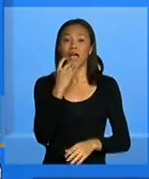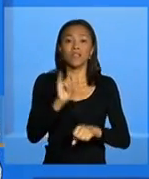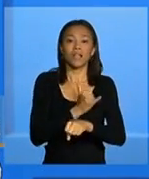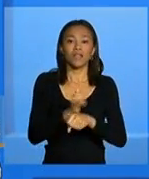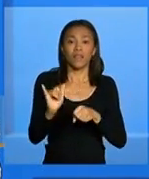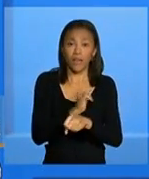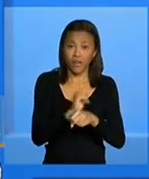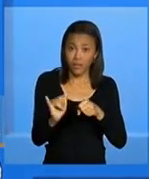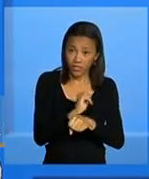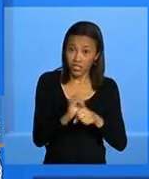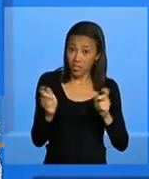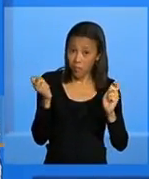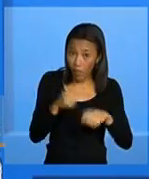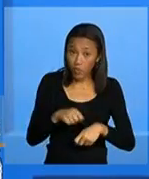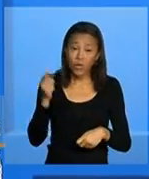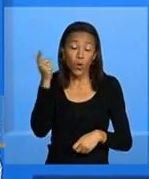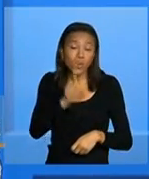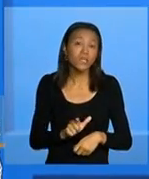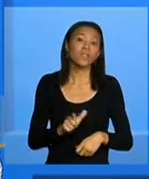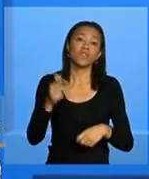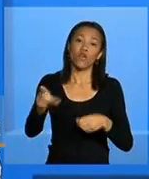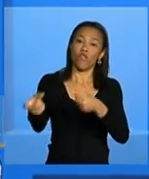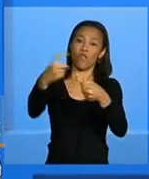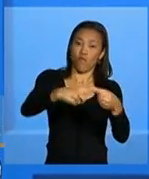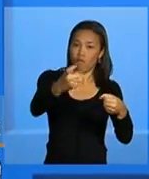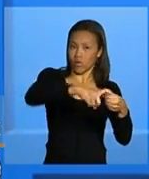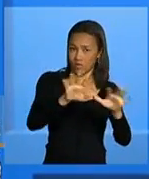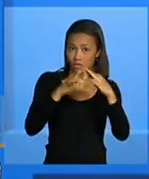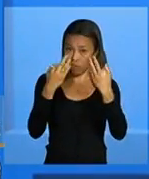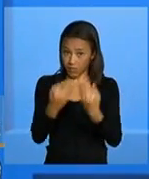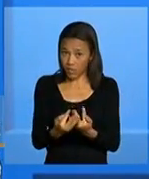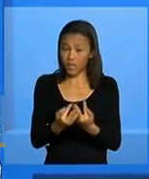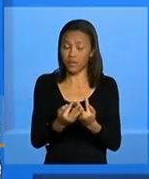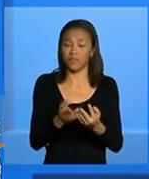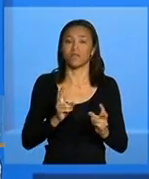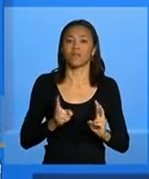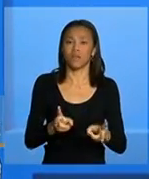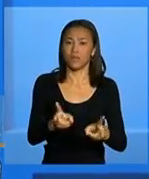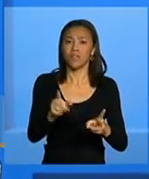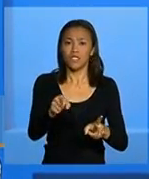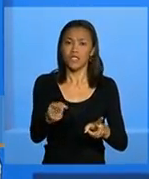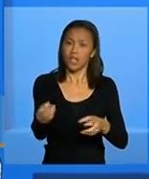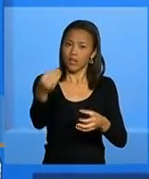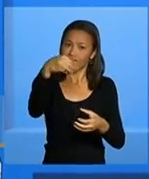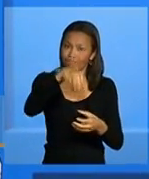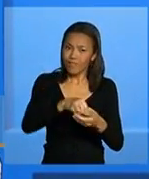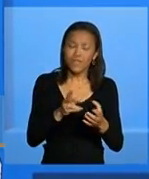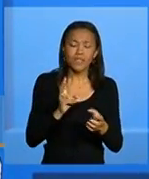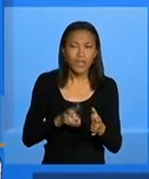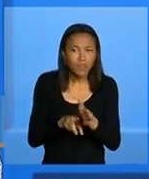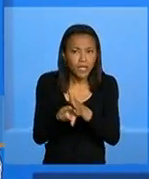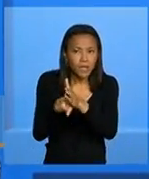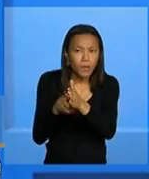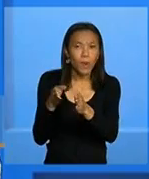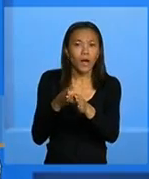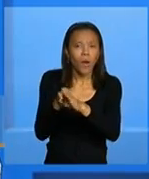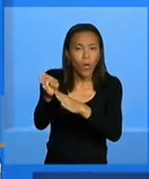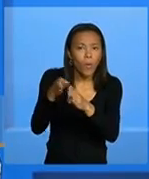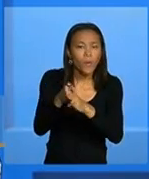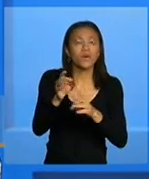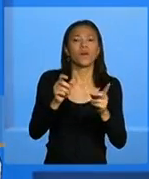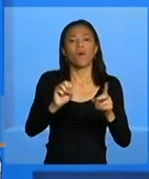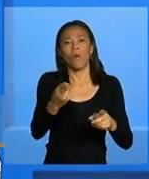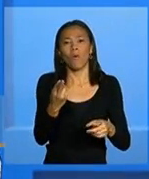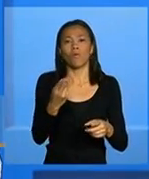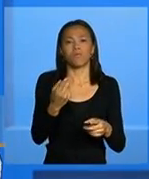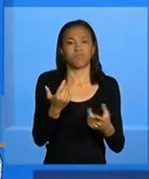ações possam alcançar essas famílias inclusive na perspectiva de inseri-la no acompanhamento familiar ou no caso